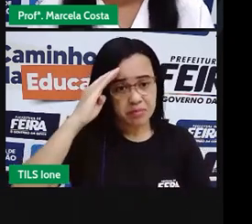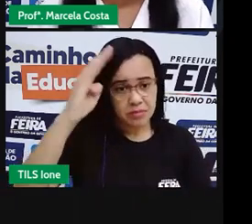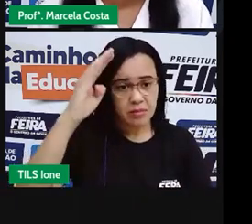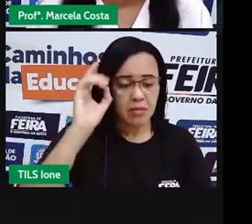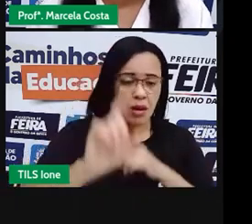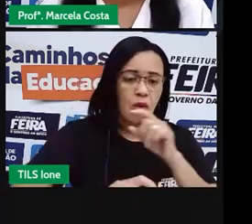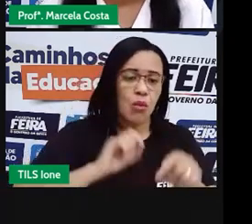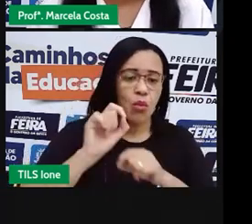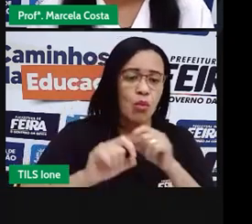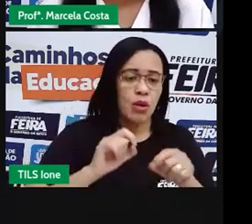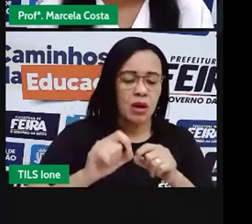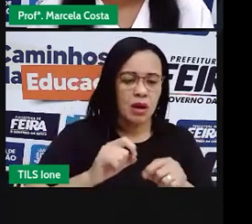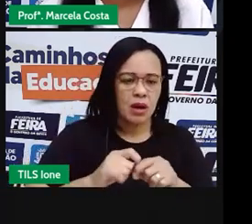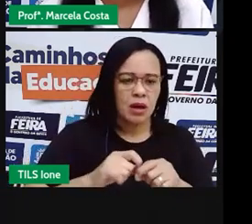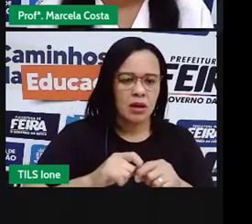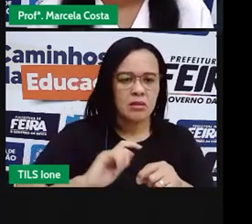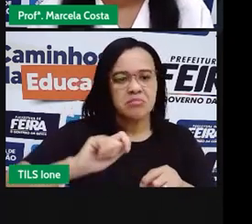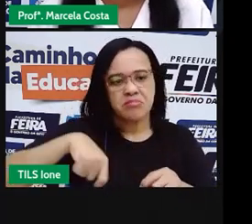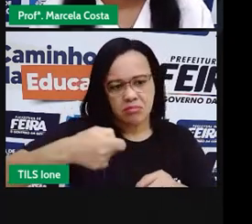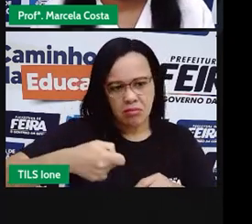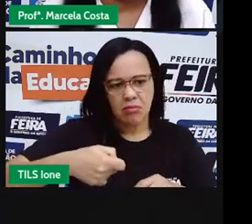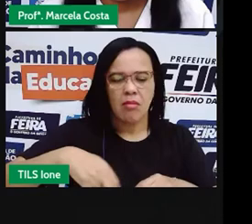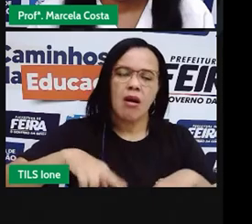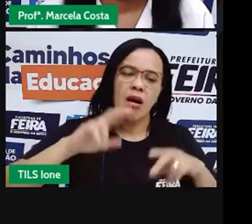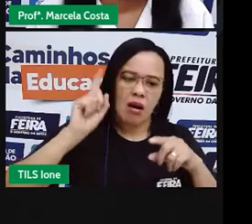você manter o respeito.